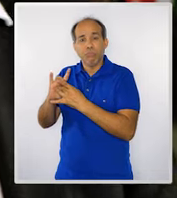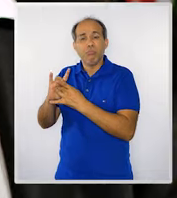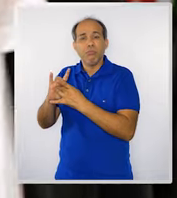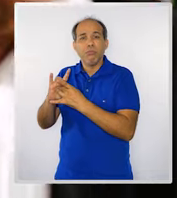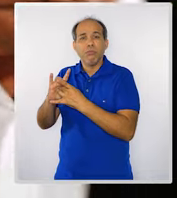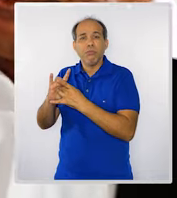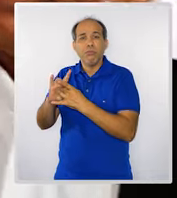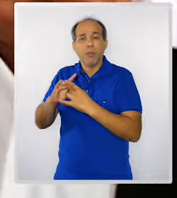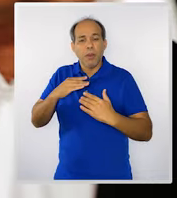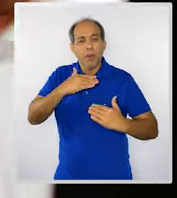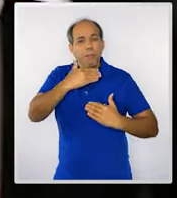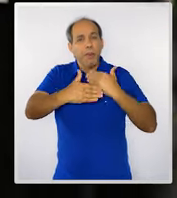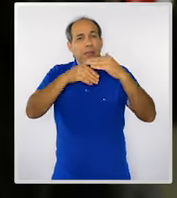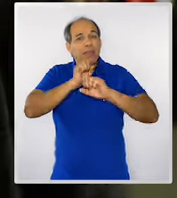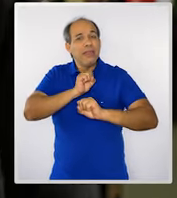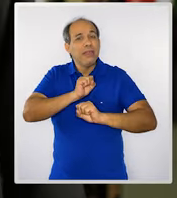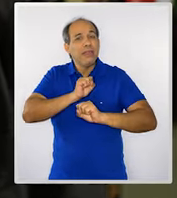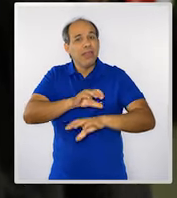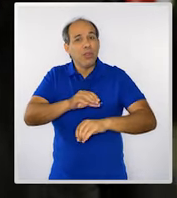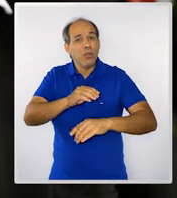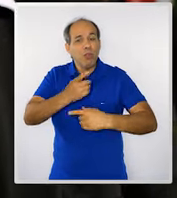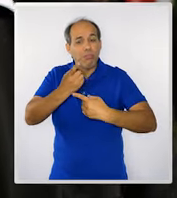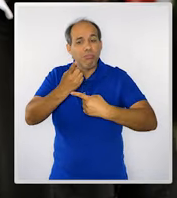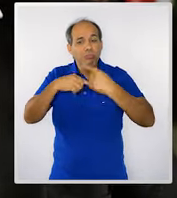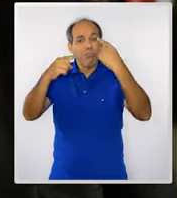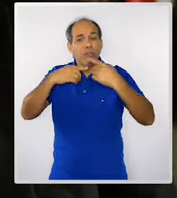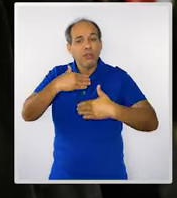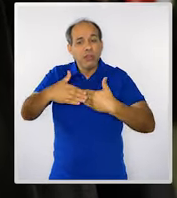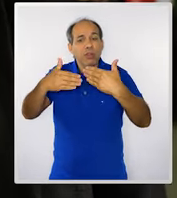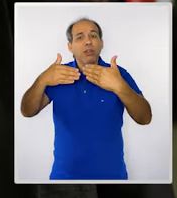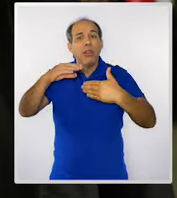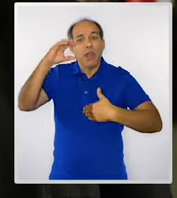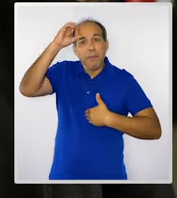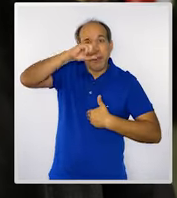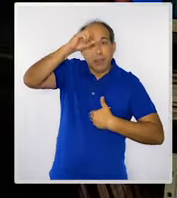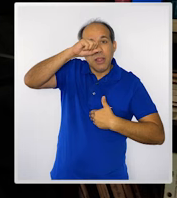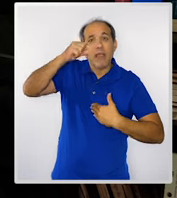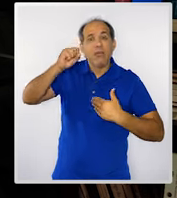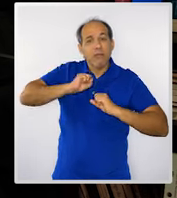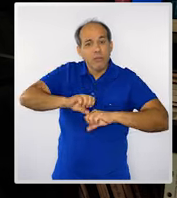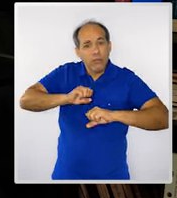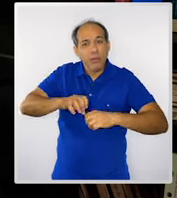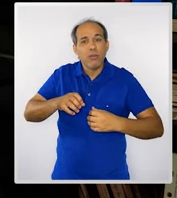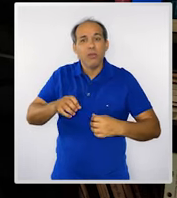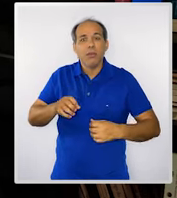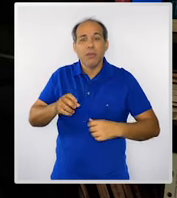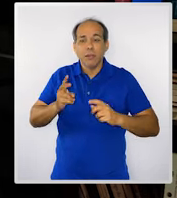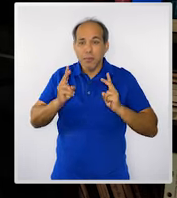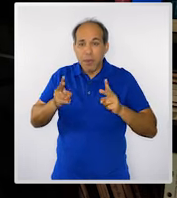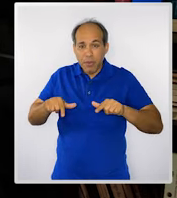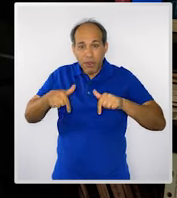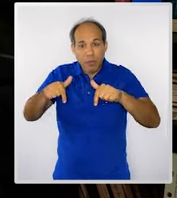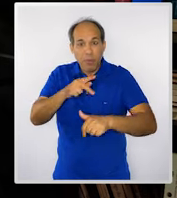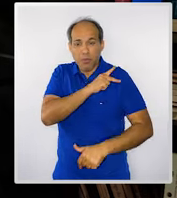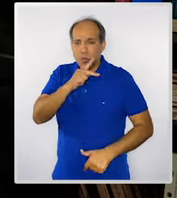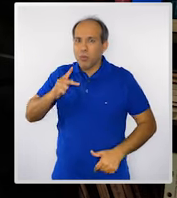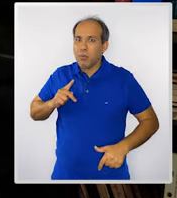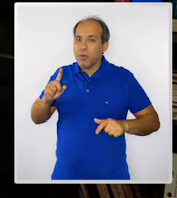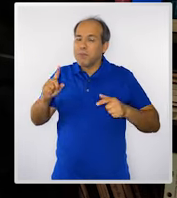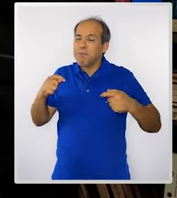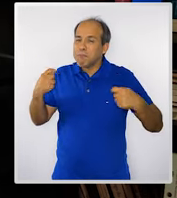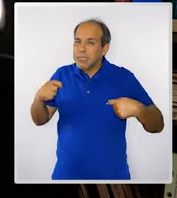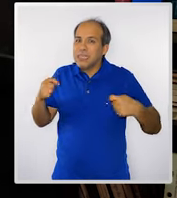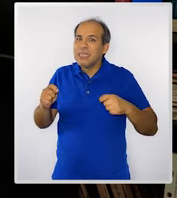no desenvolvimento do processo de ensino e aprendizagem, essa ação pública tem que ser